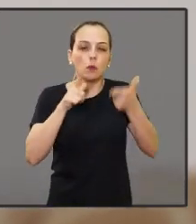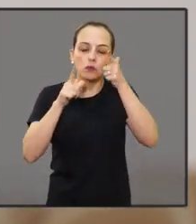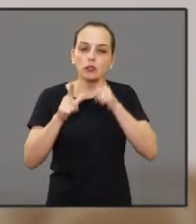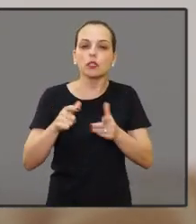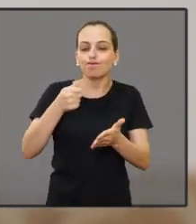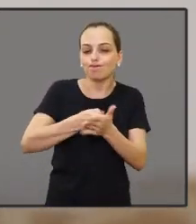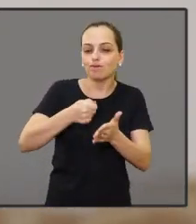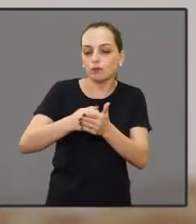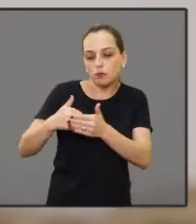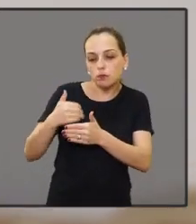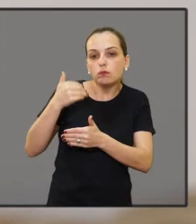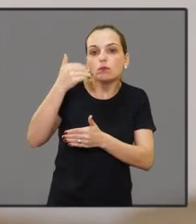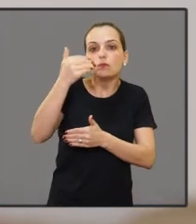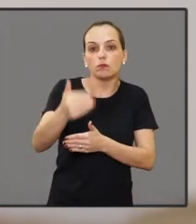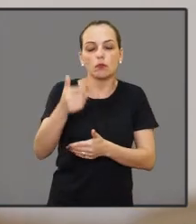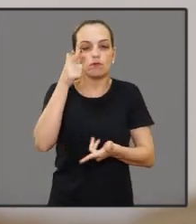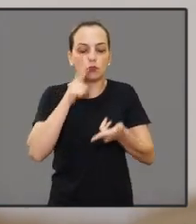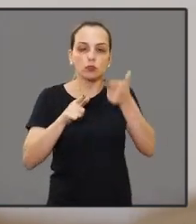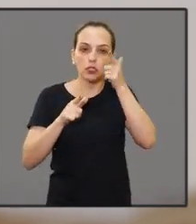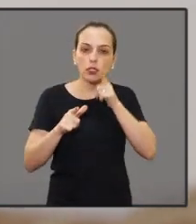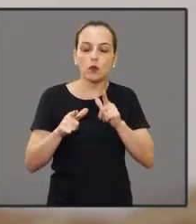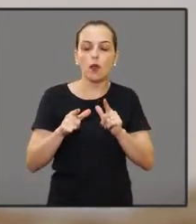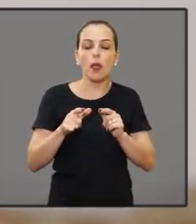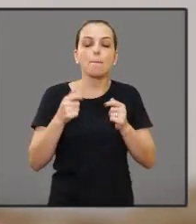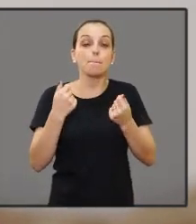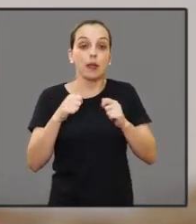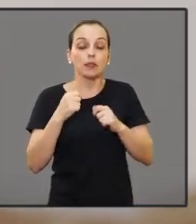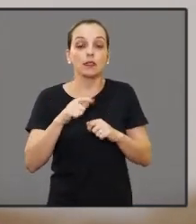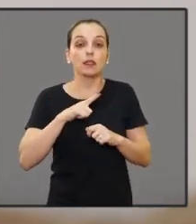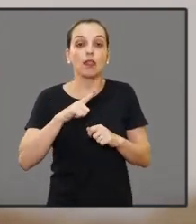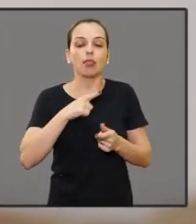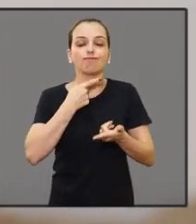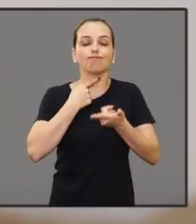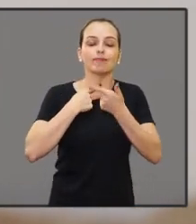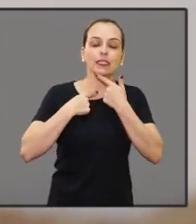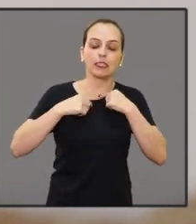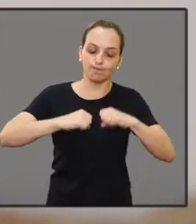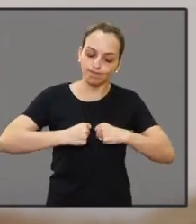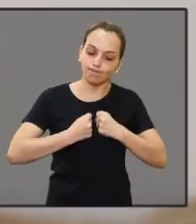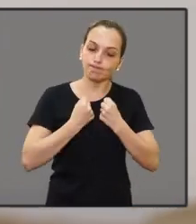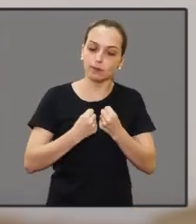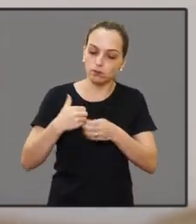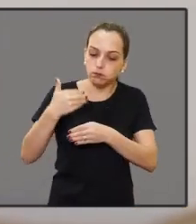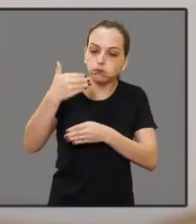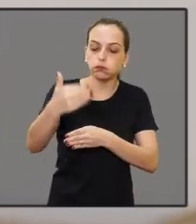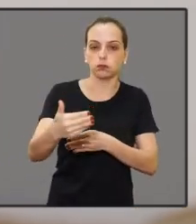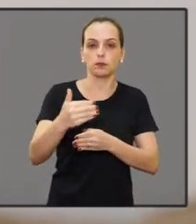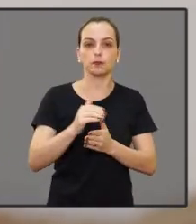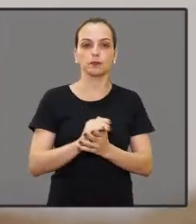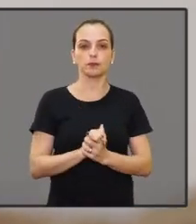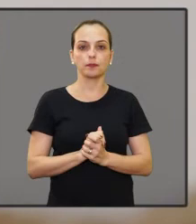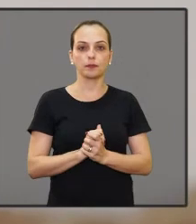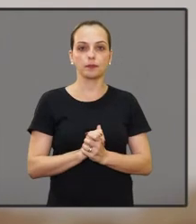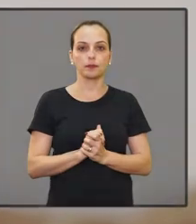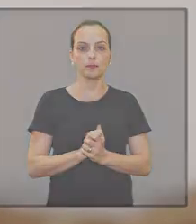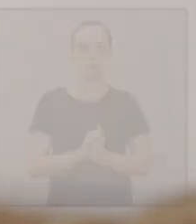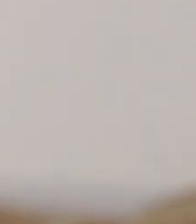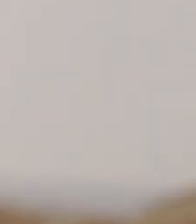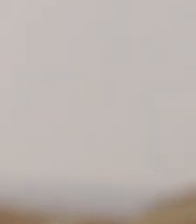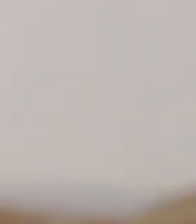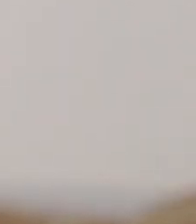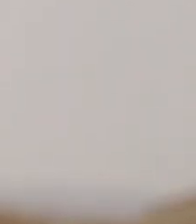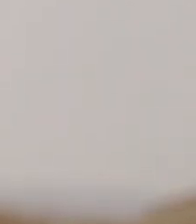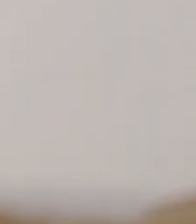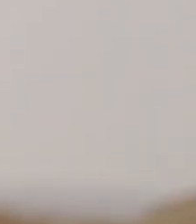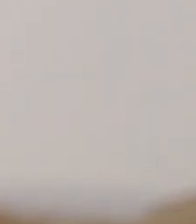você consegue, né? Tudo que você for buscar, você consegue. Só basta ter força de vontade. Obrigado.